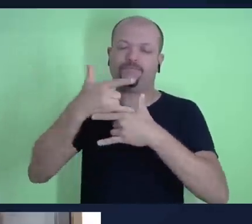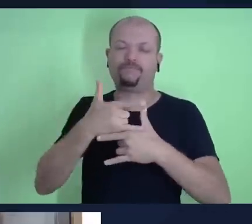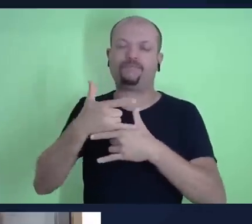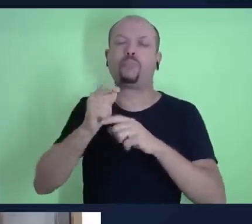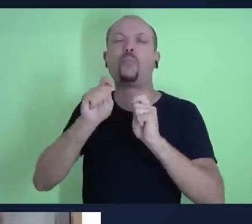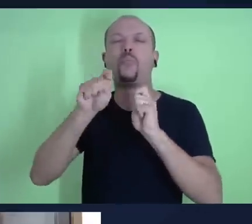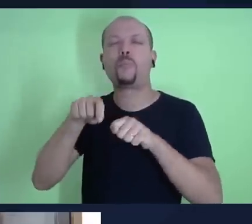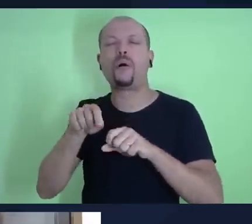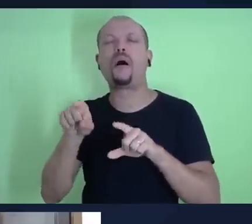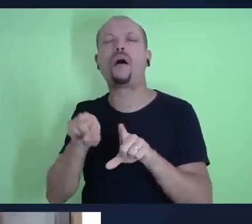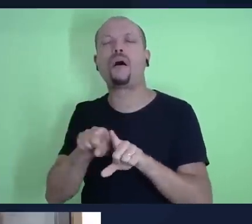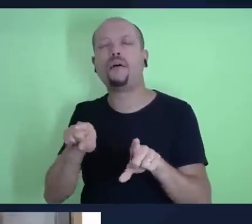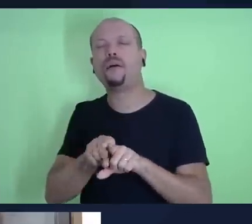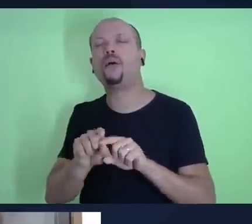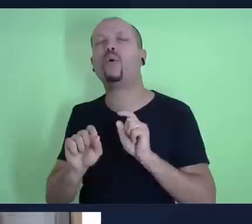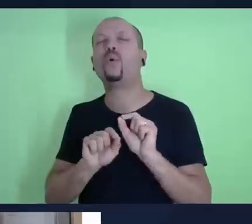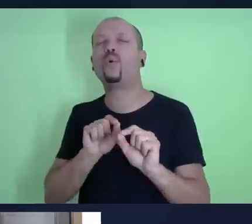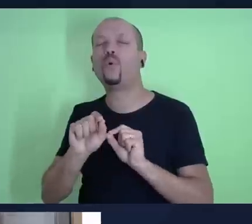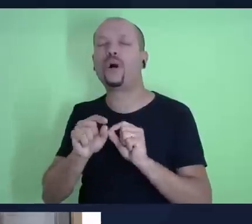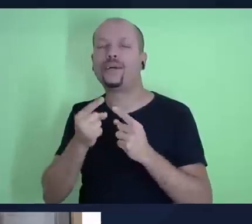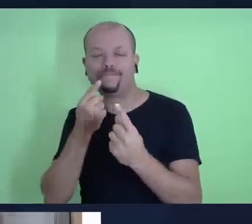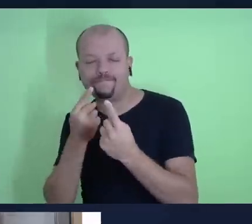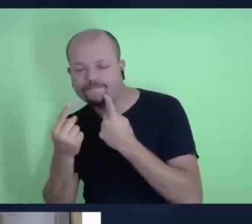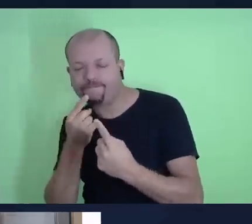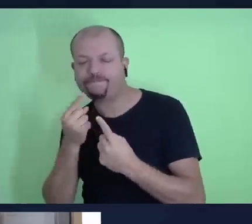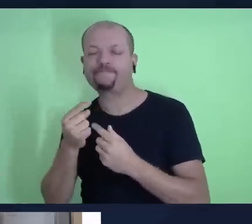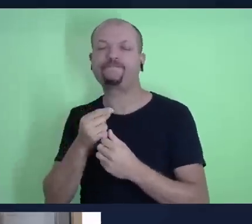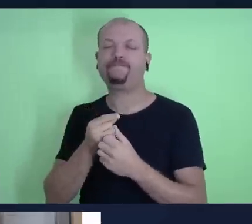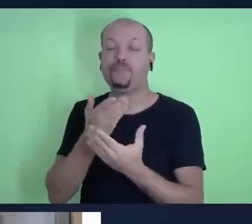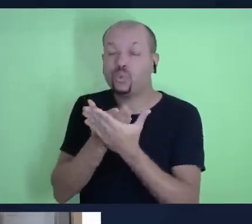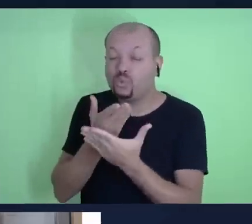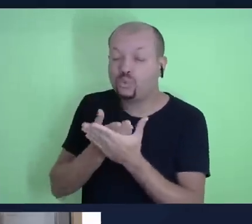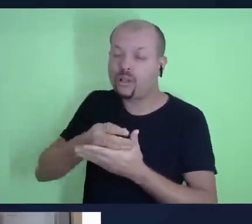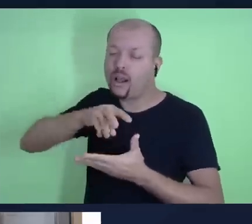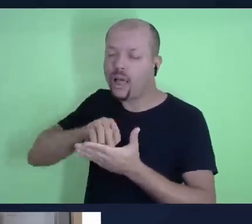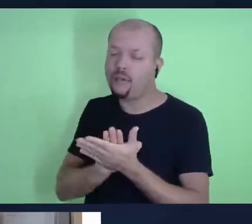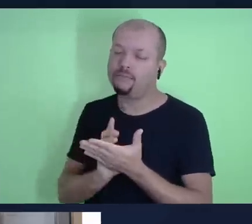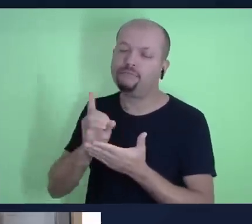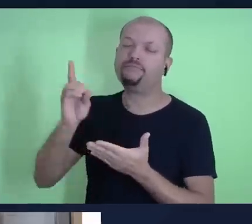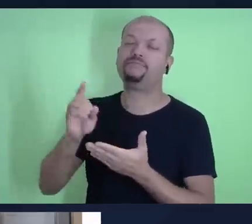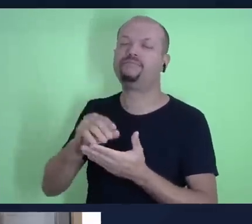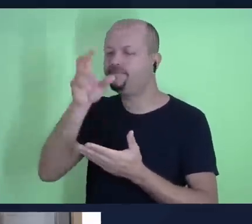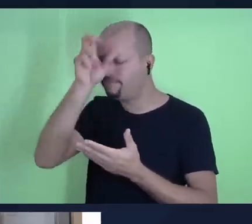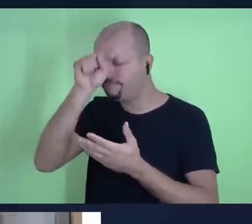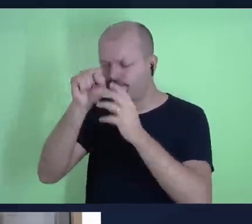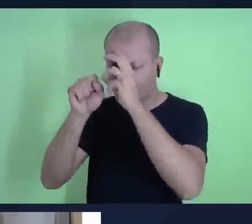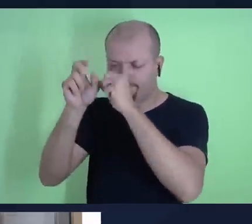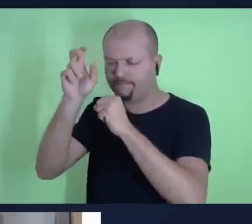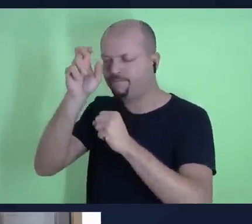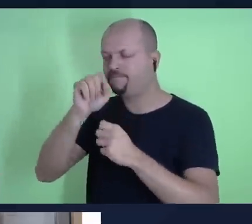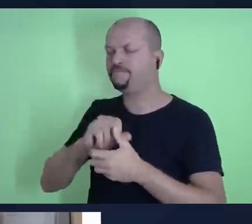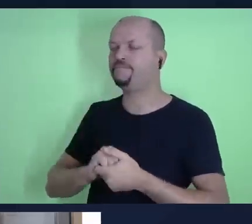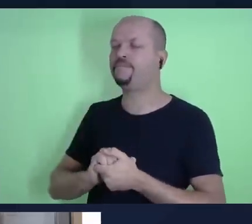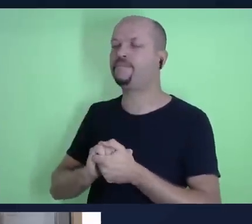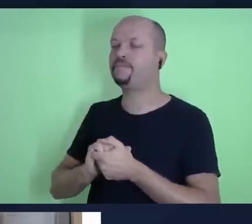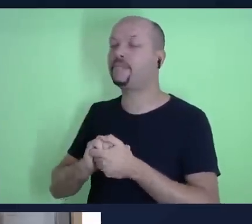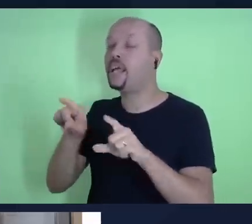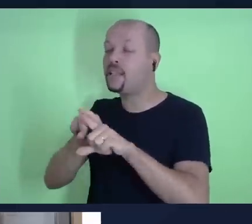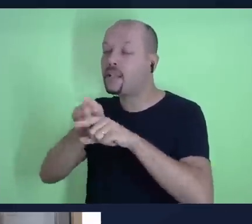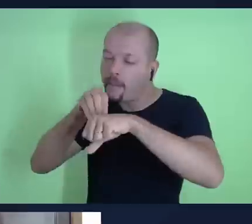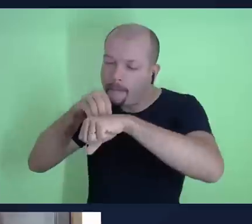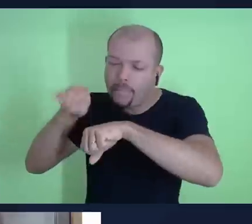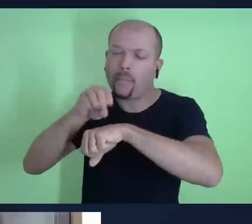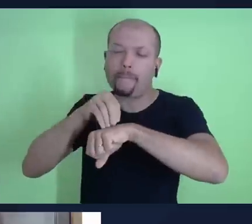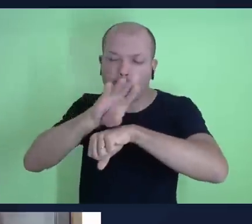discutir, rever, ler a Tua Palavra, aprendermos de Ti, compartilharmos com as pessoas aquilo